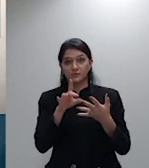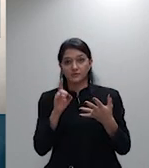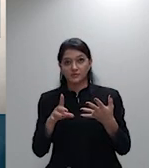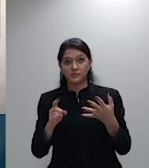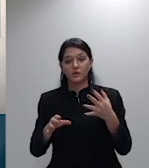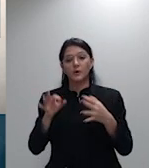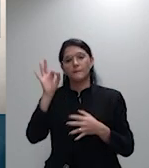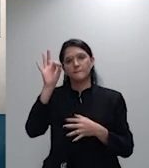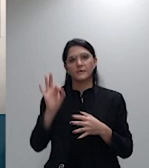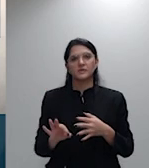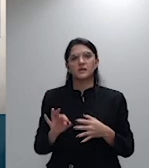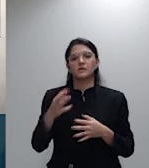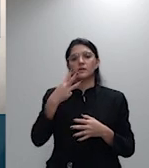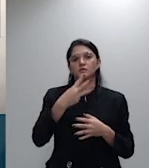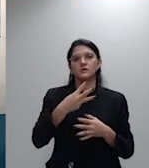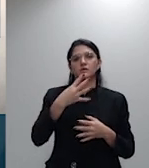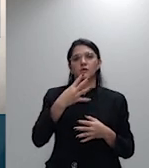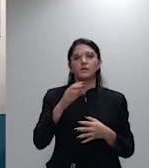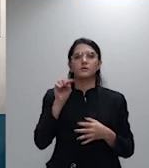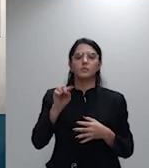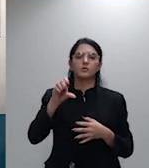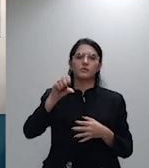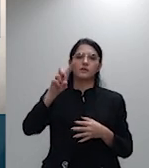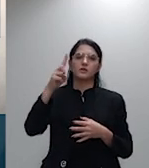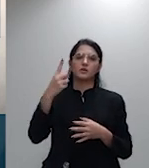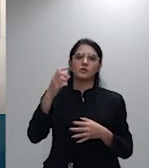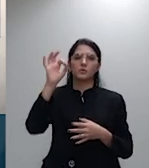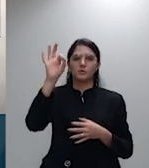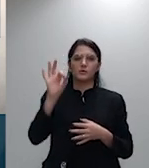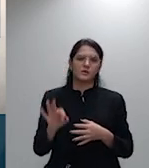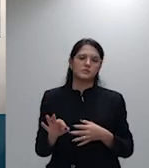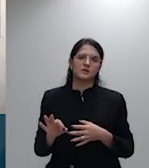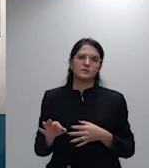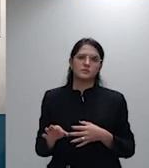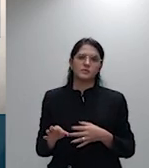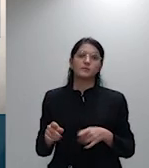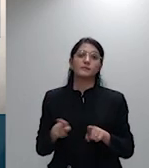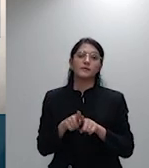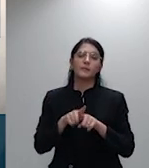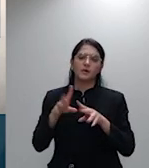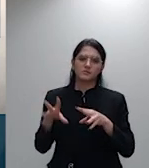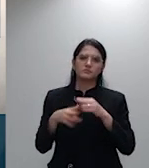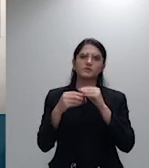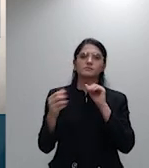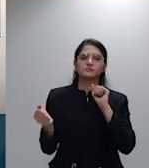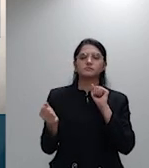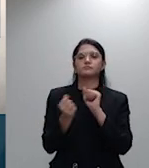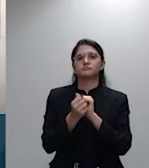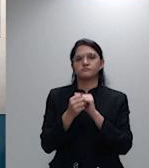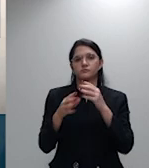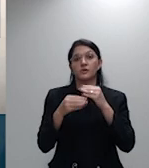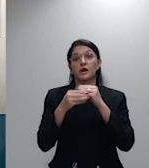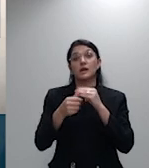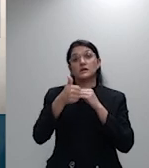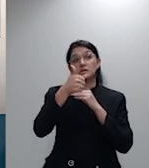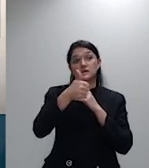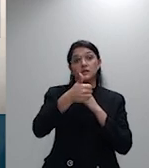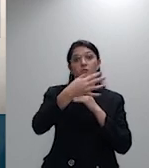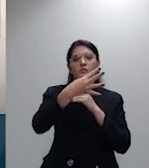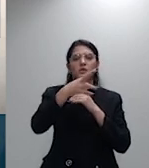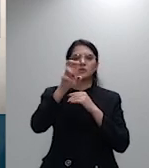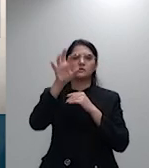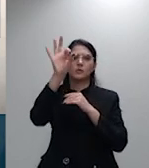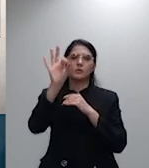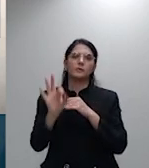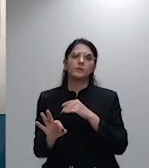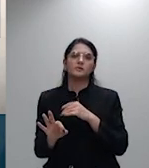% aplicando-se cumulativamente o percentual chega então a 145% que é o teto conforme constou